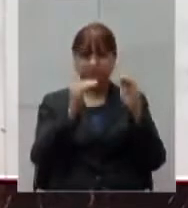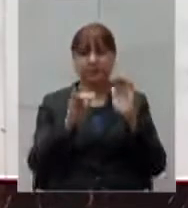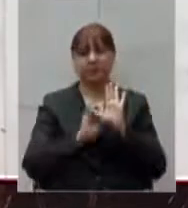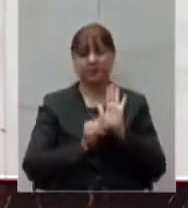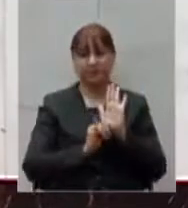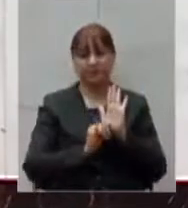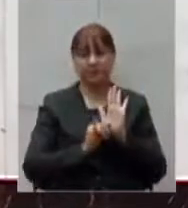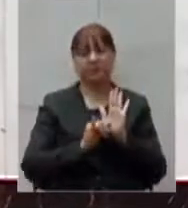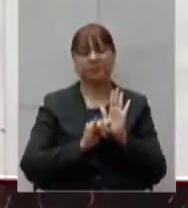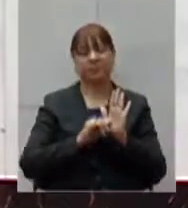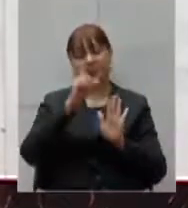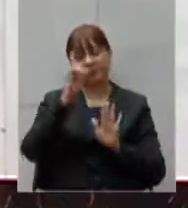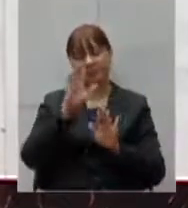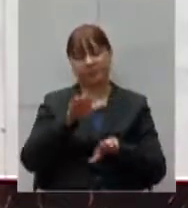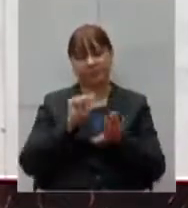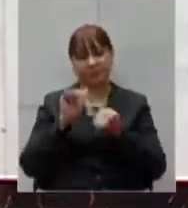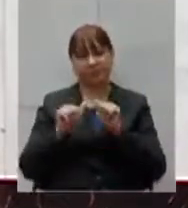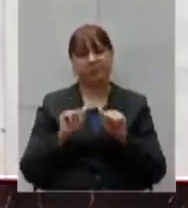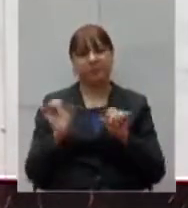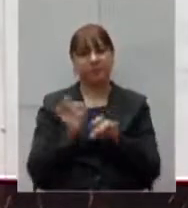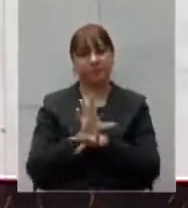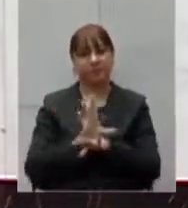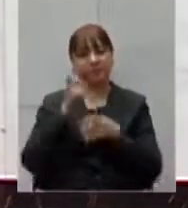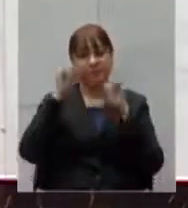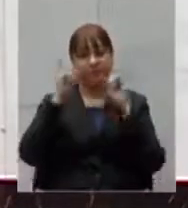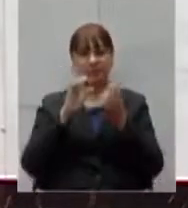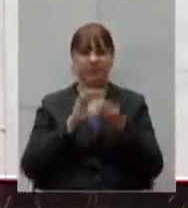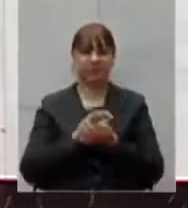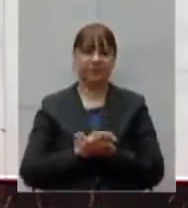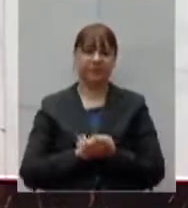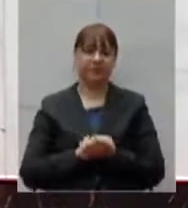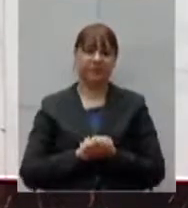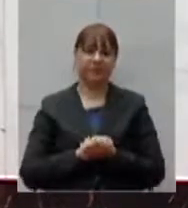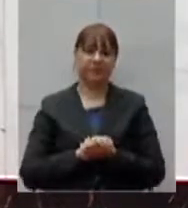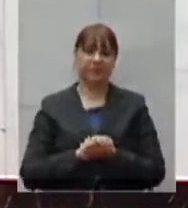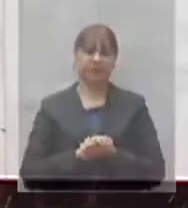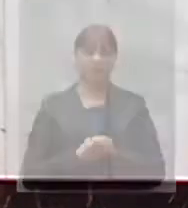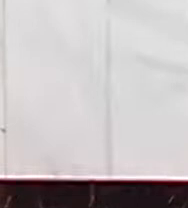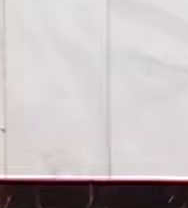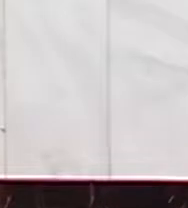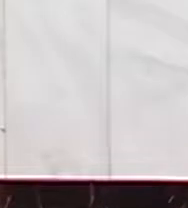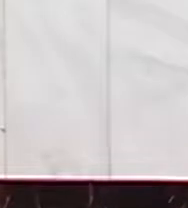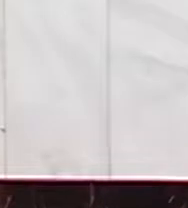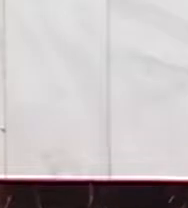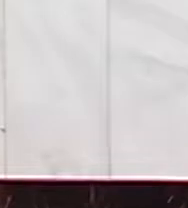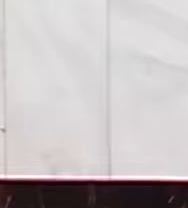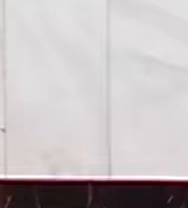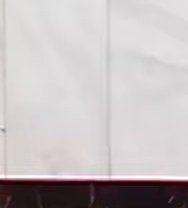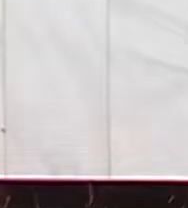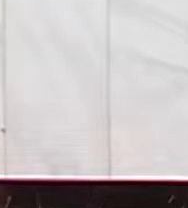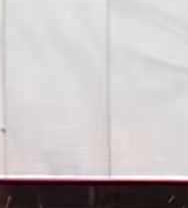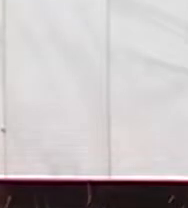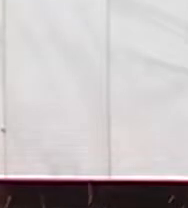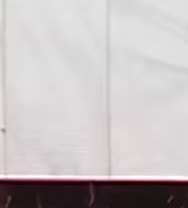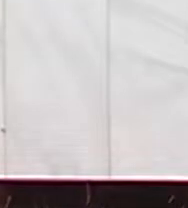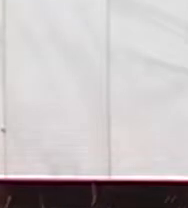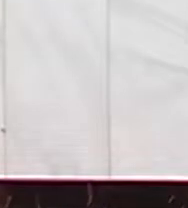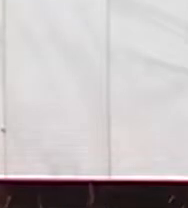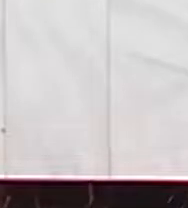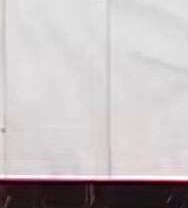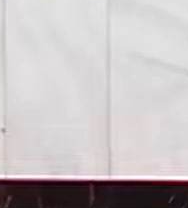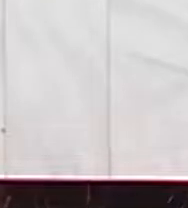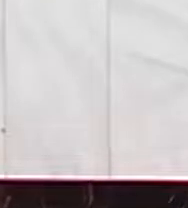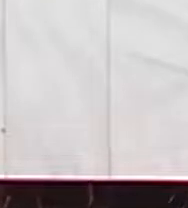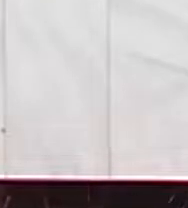convocação levanta-se a reunião o deputado Antônio Carlos Arantes primeiro vice-presidente da Assembleia